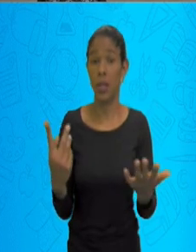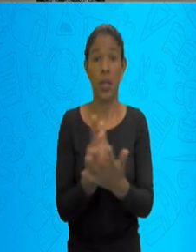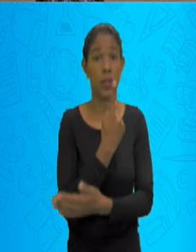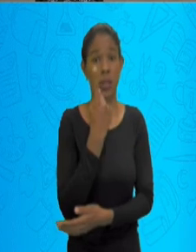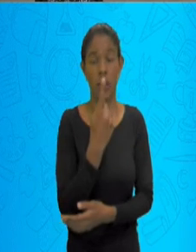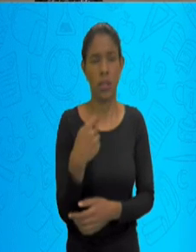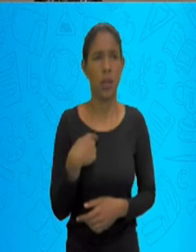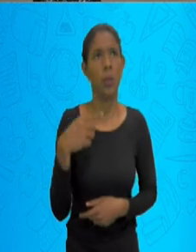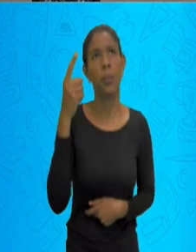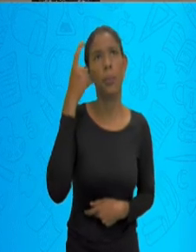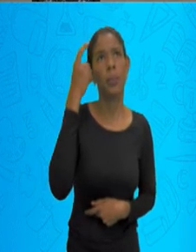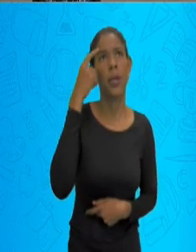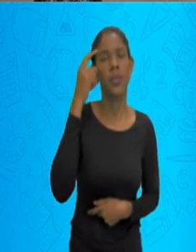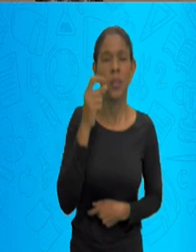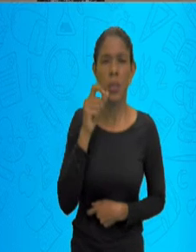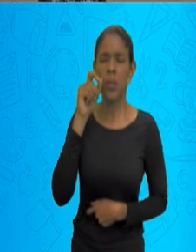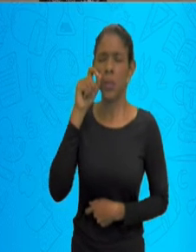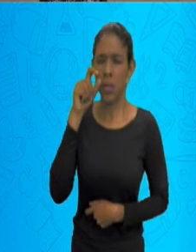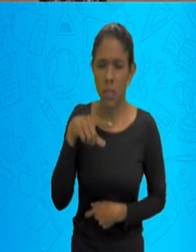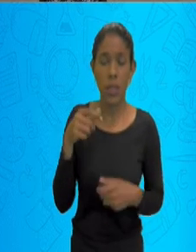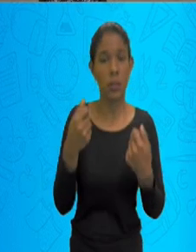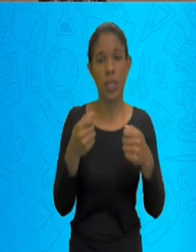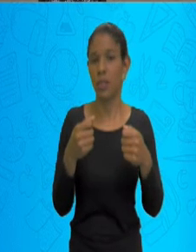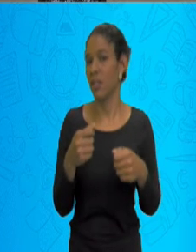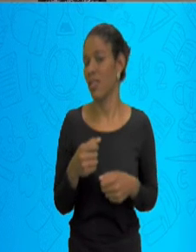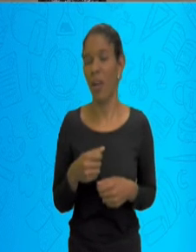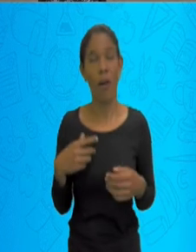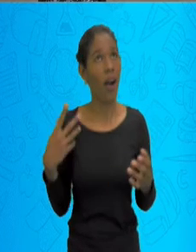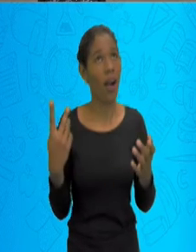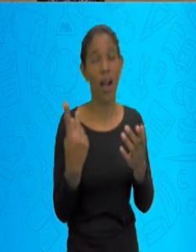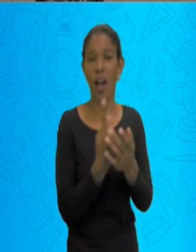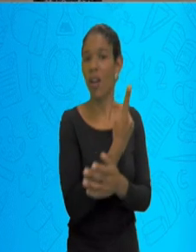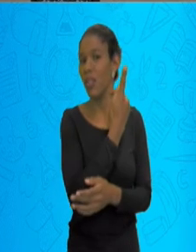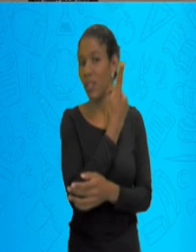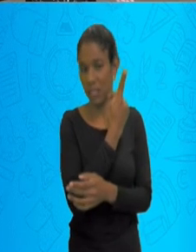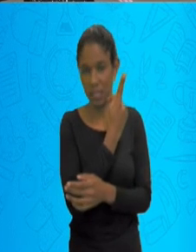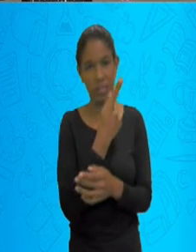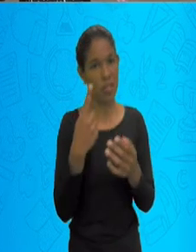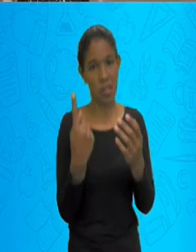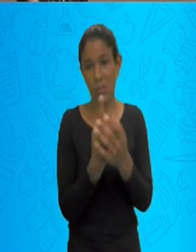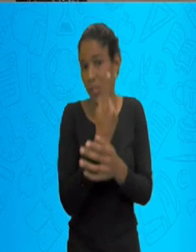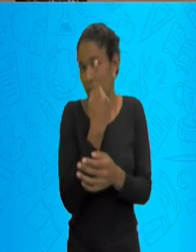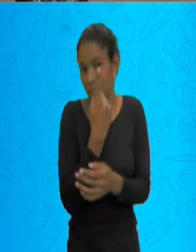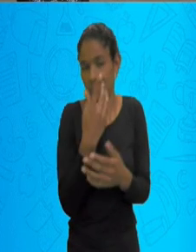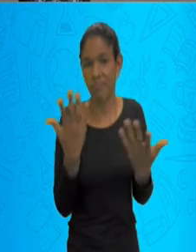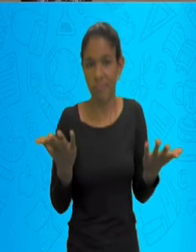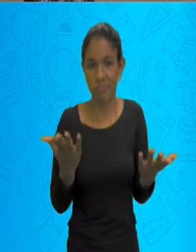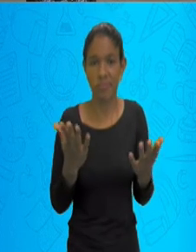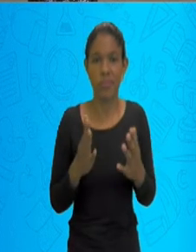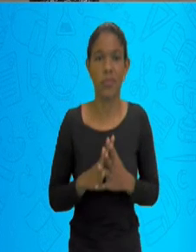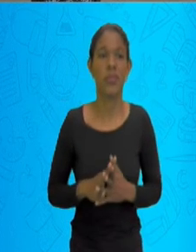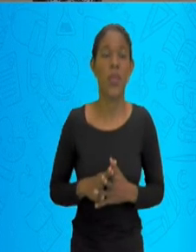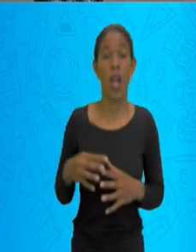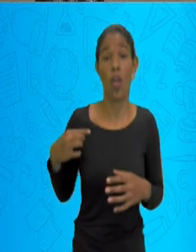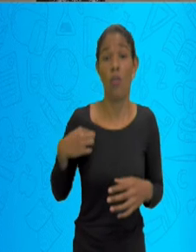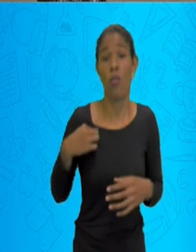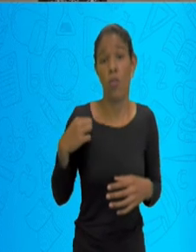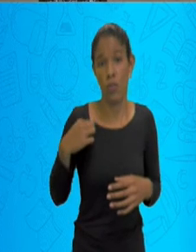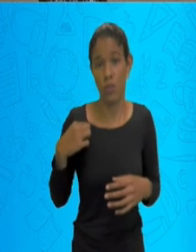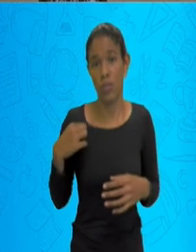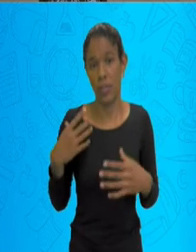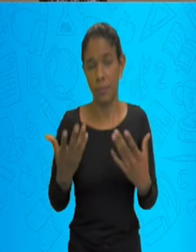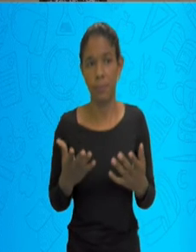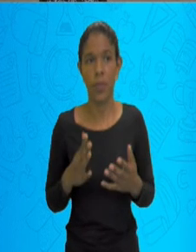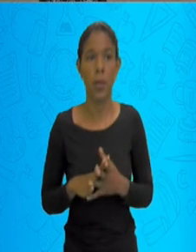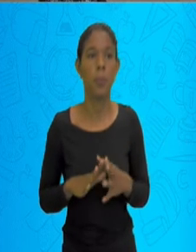que espirrar, né? Não, é uma coisa que acontece, chama involuntário. Quando essas pequenas partículas